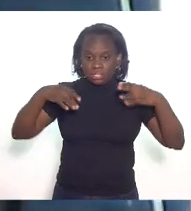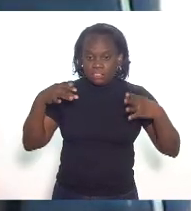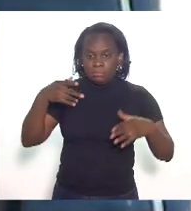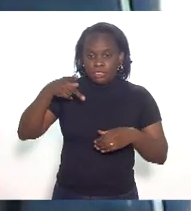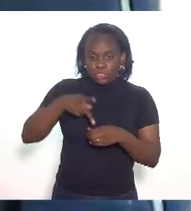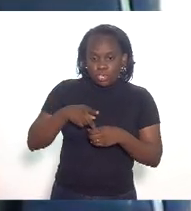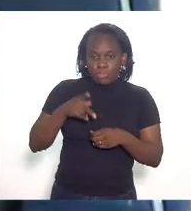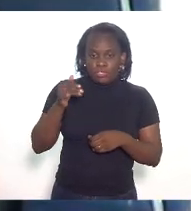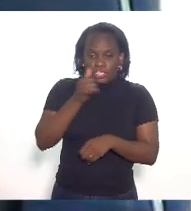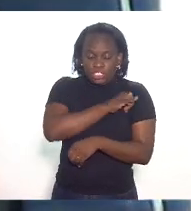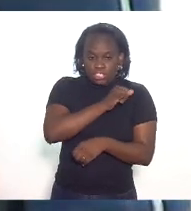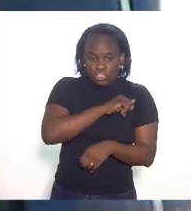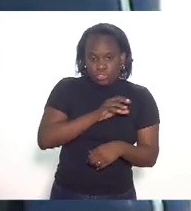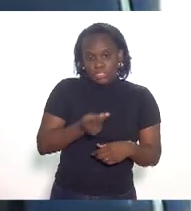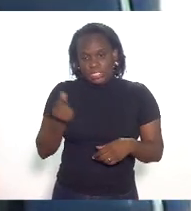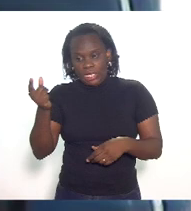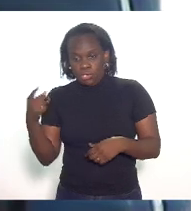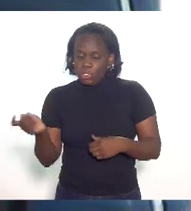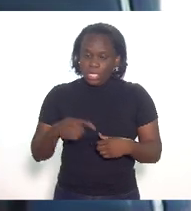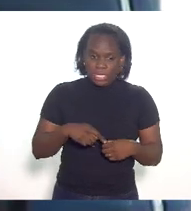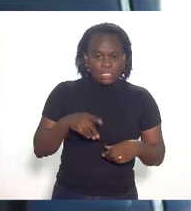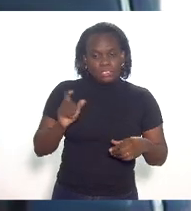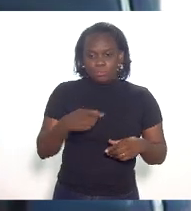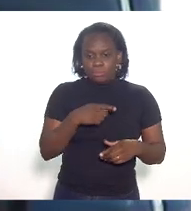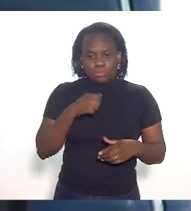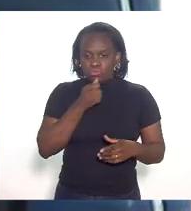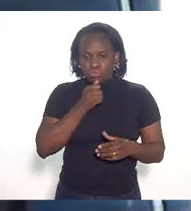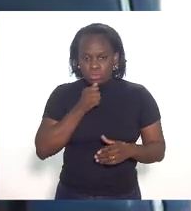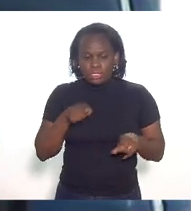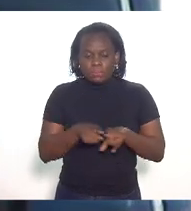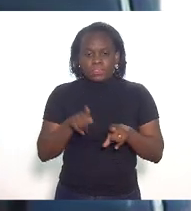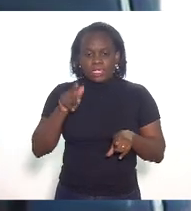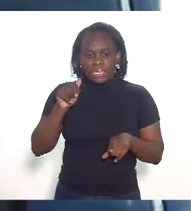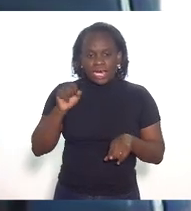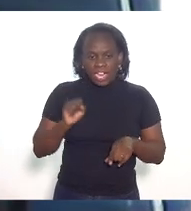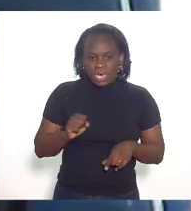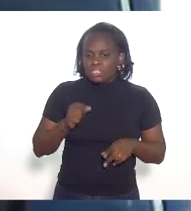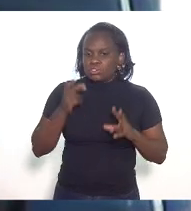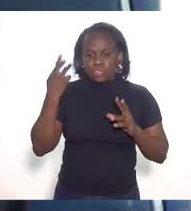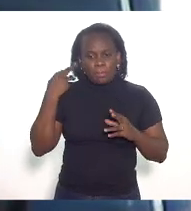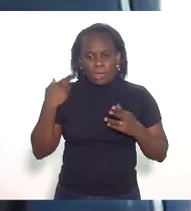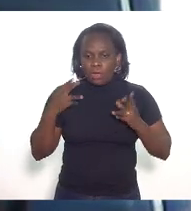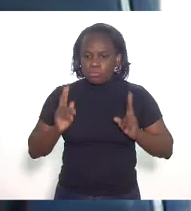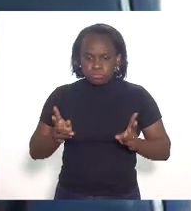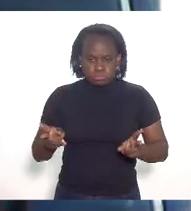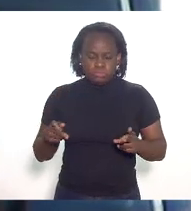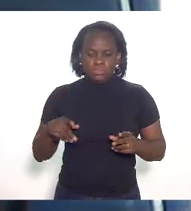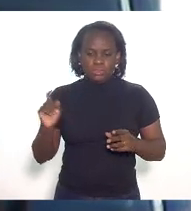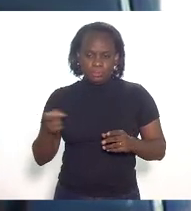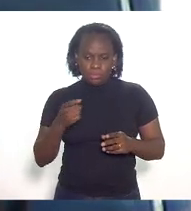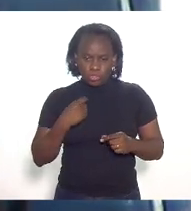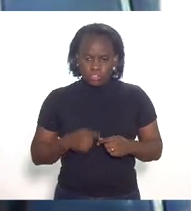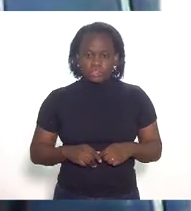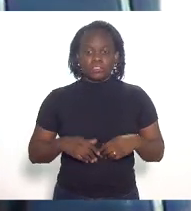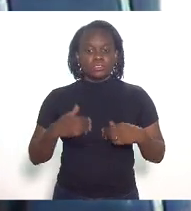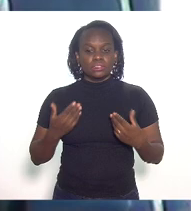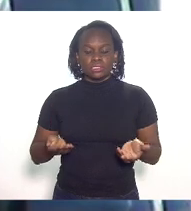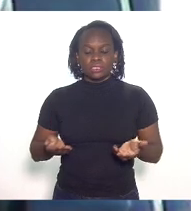saem do Rio de Janeiro ou entram no Rio de Janeiro não são tributados e o gás natural ele segue a lei normal de tributação então